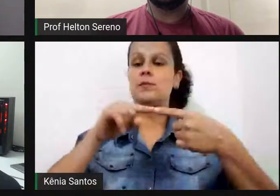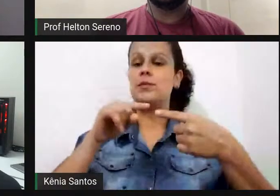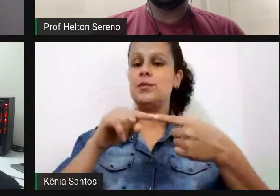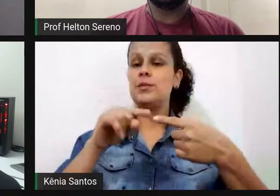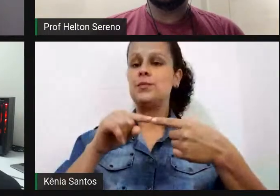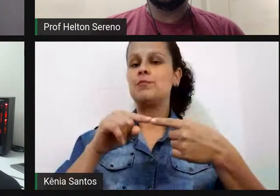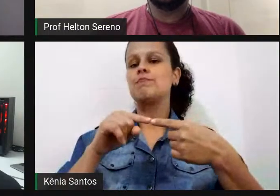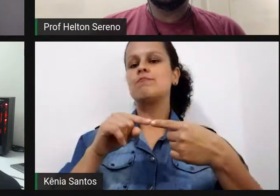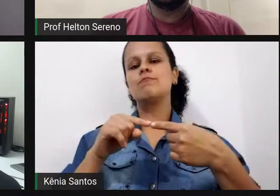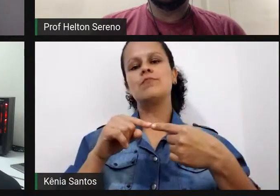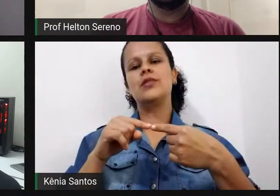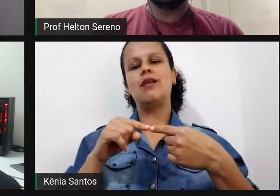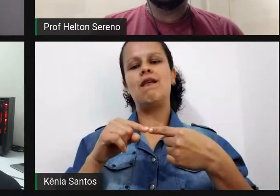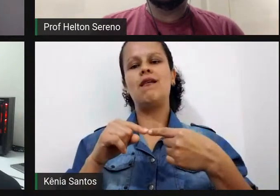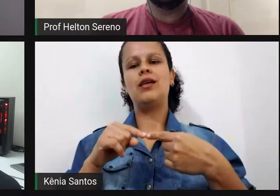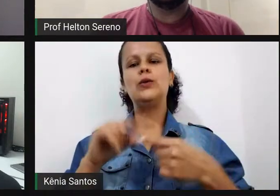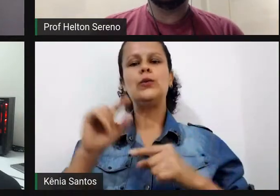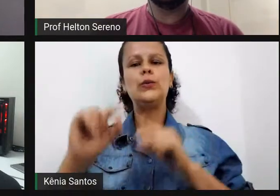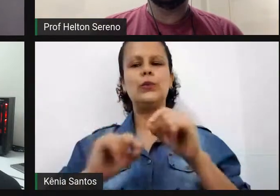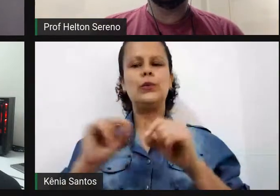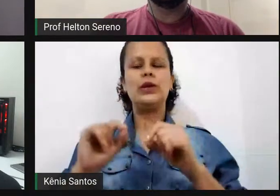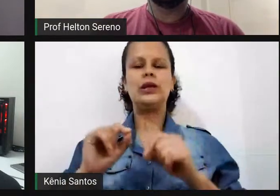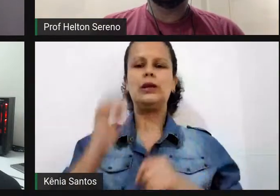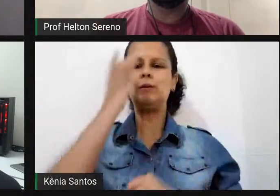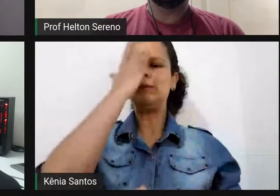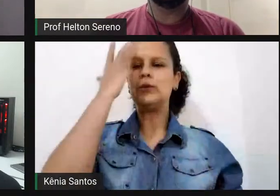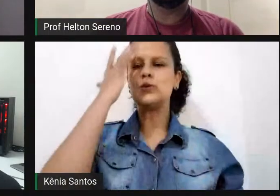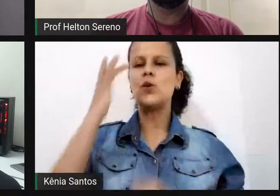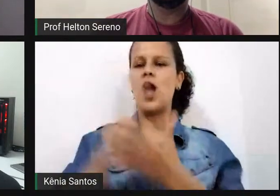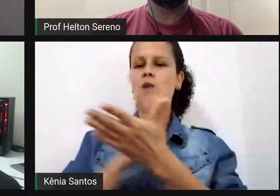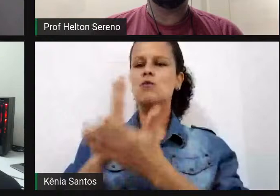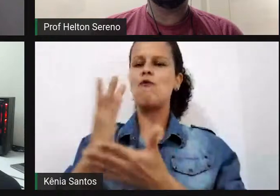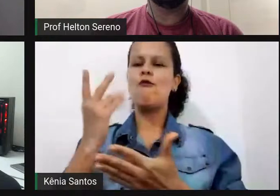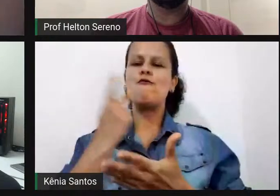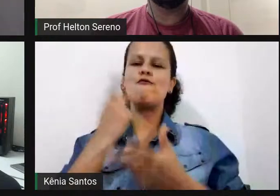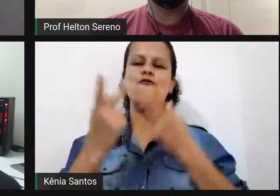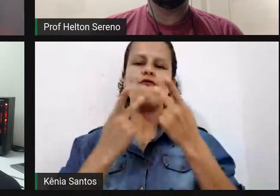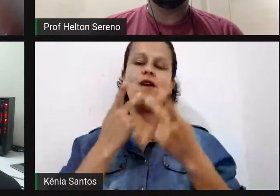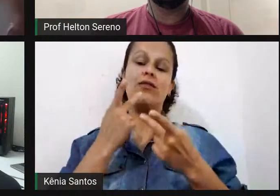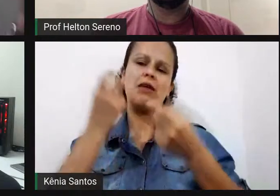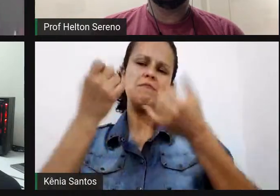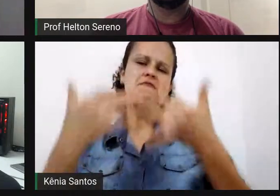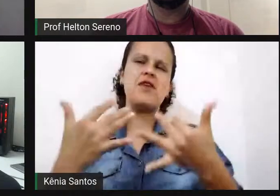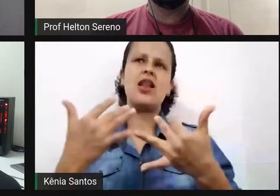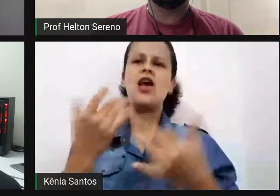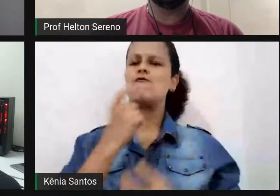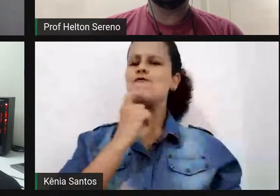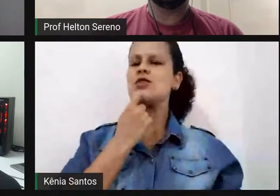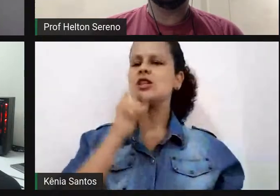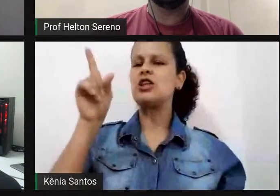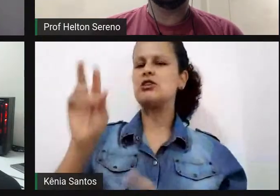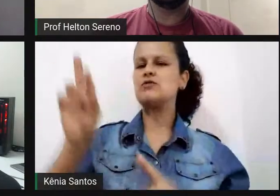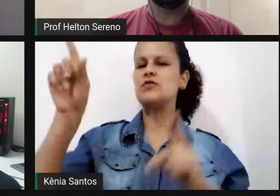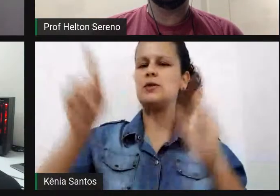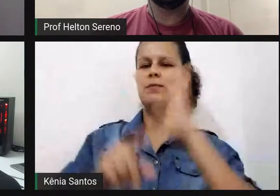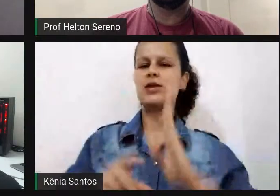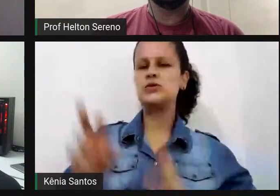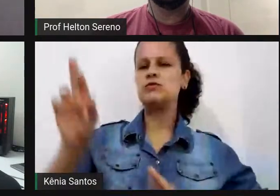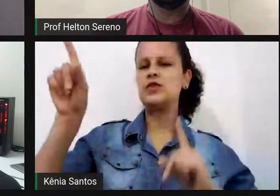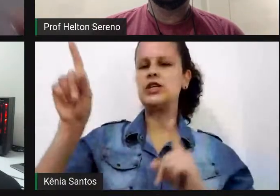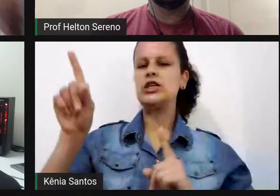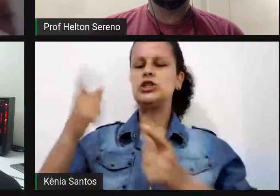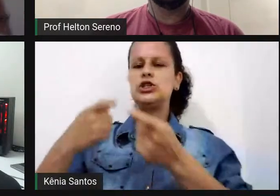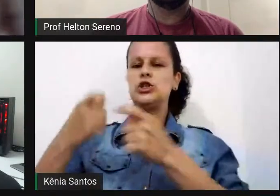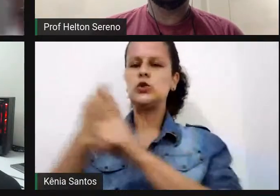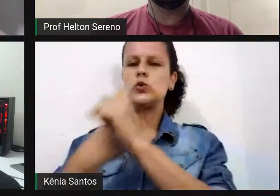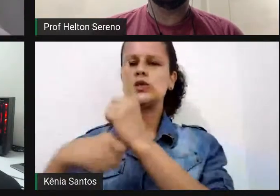incomum ouvirmos assim, ah, mas a Finlândia é muito diferente do Brasil, cultural, econômico e socialmente, vocês